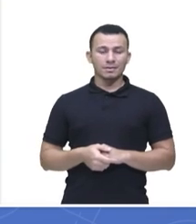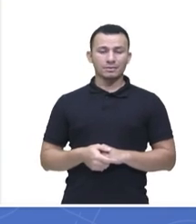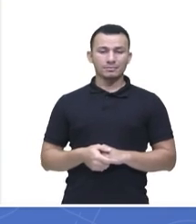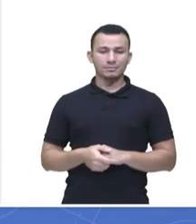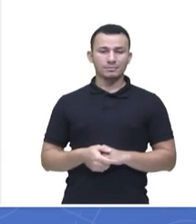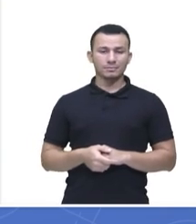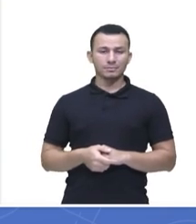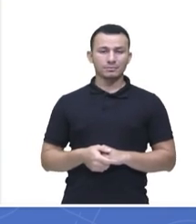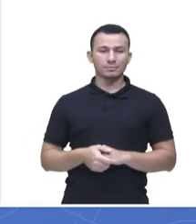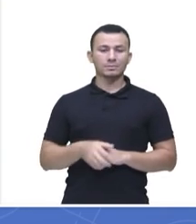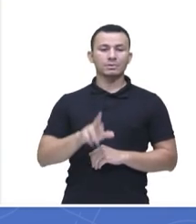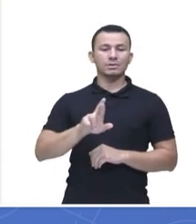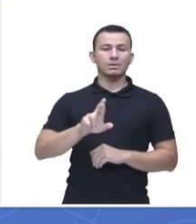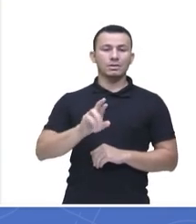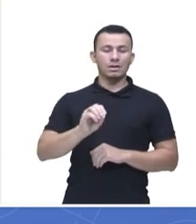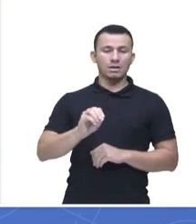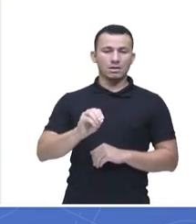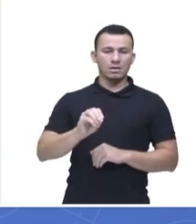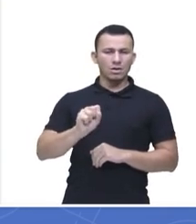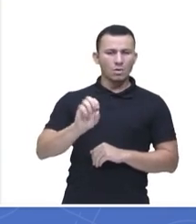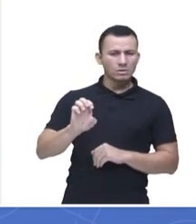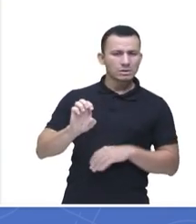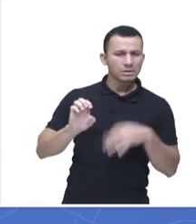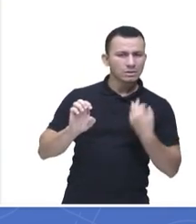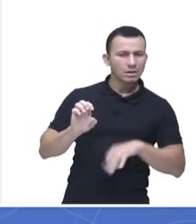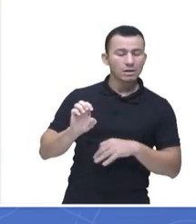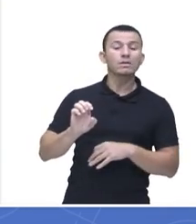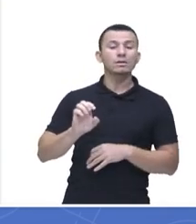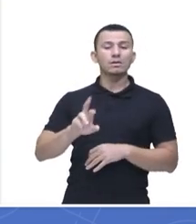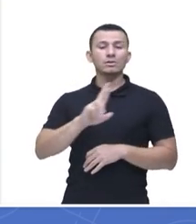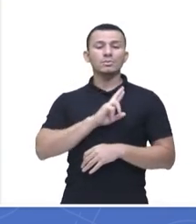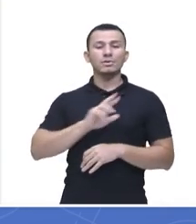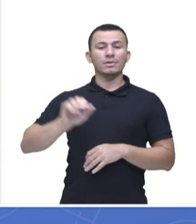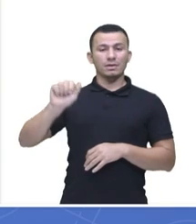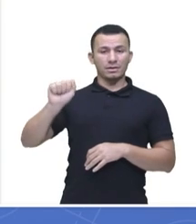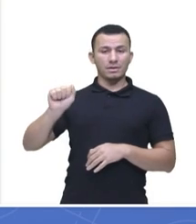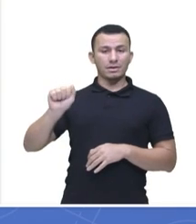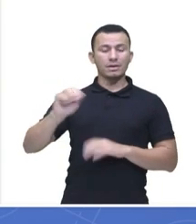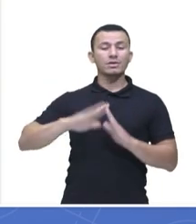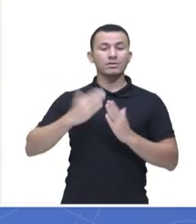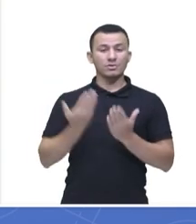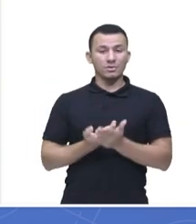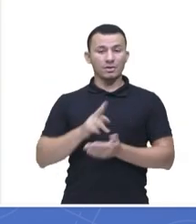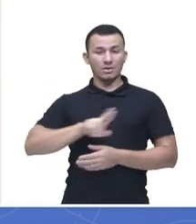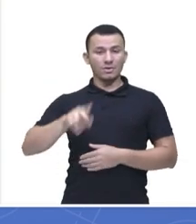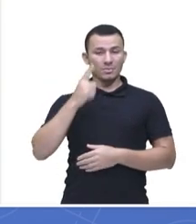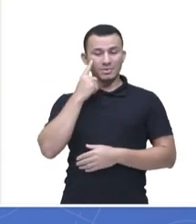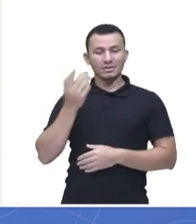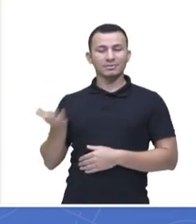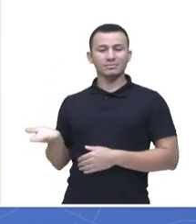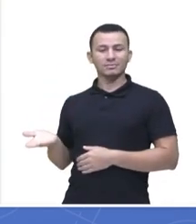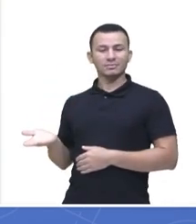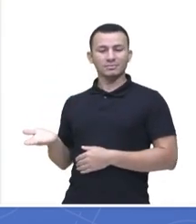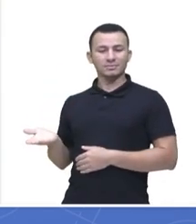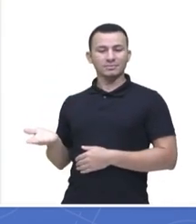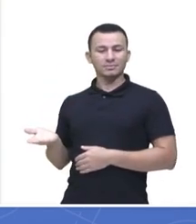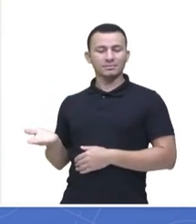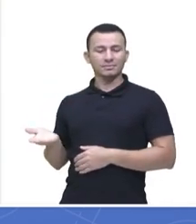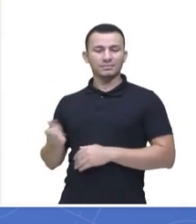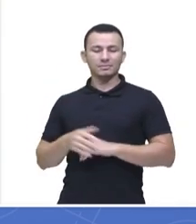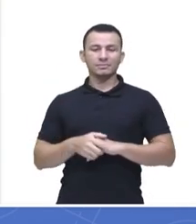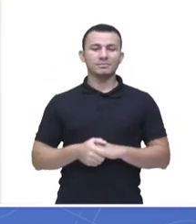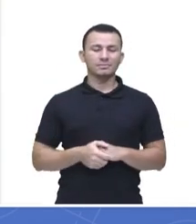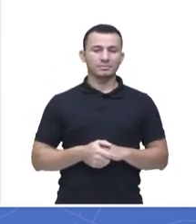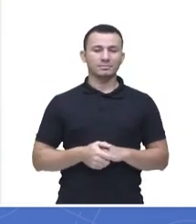A Rose, acho que é Rose mesmo, colocou a letra A. A Rose é lá da escola estadual professor Romerito da Silva